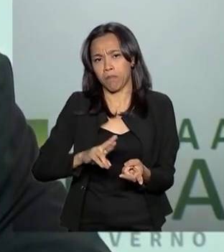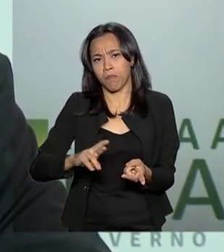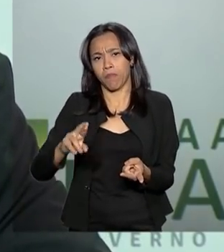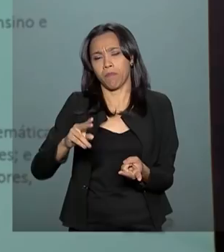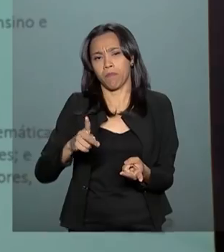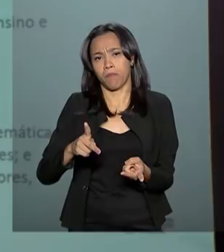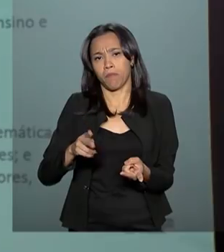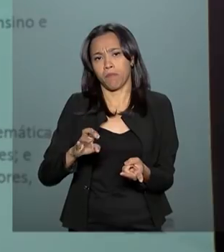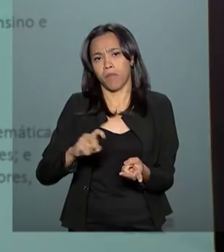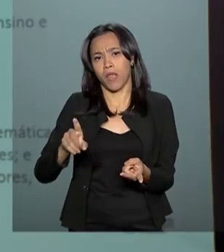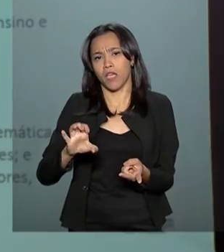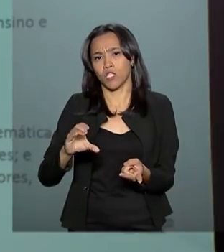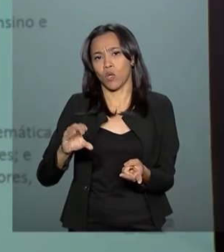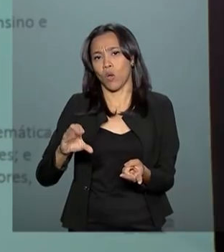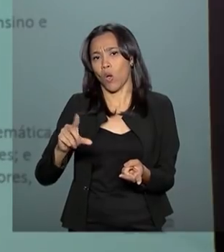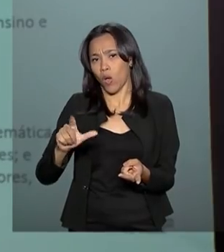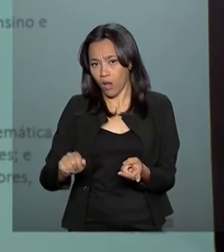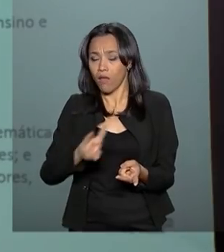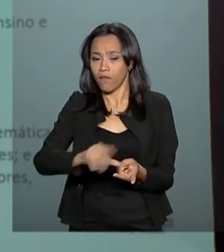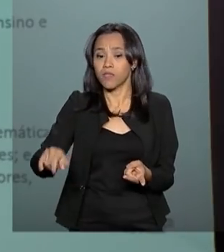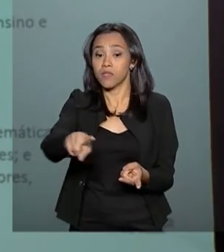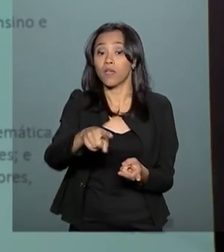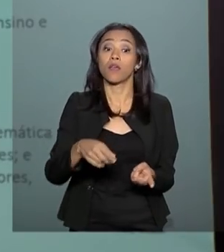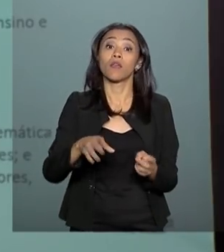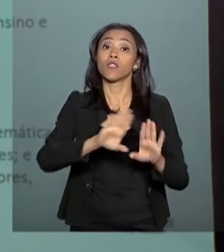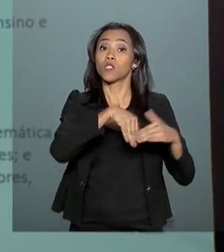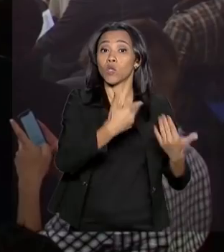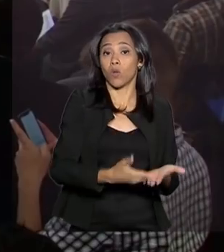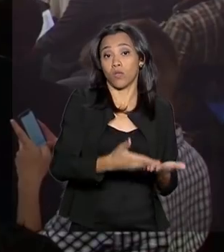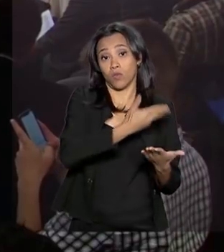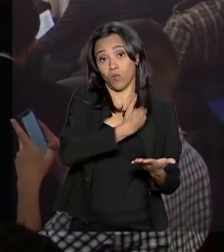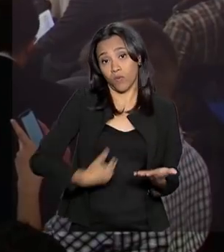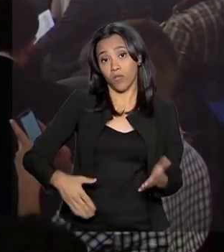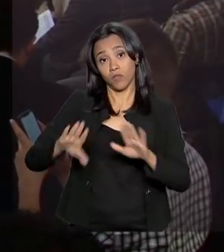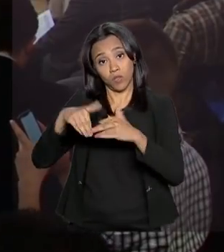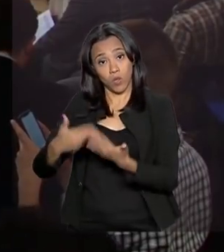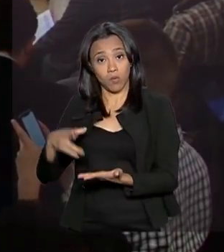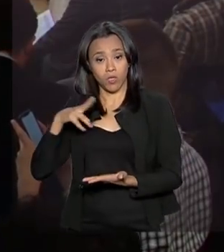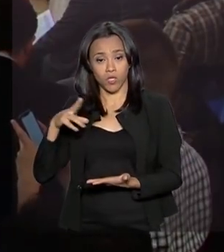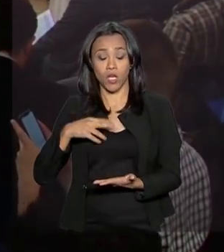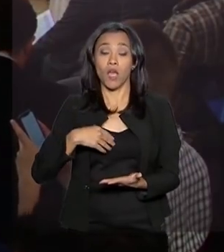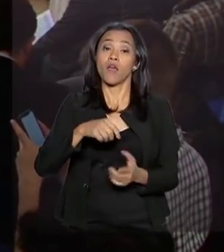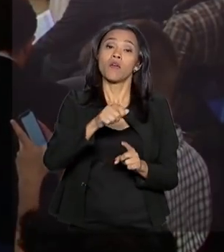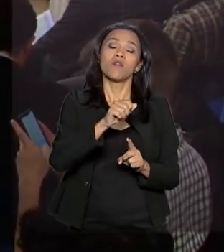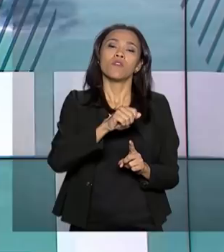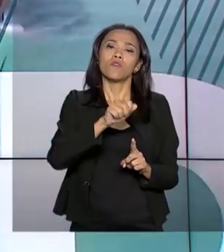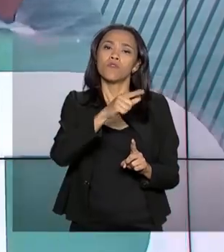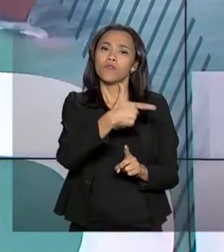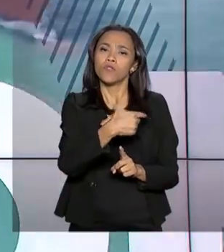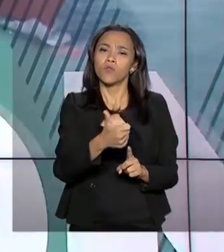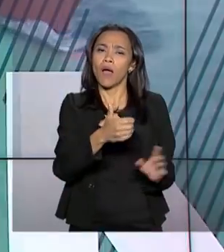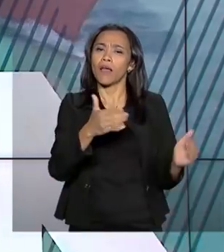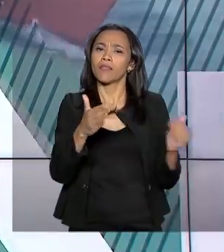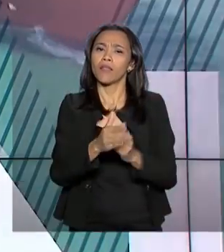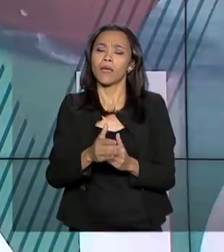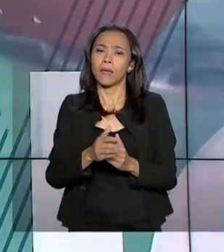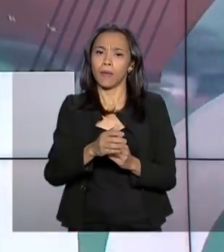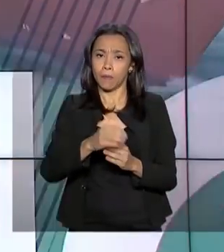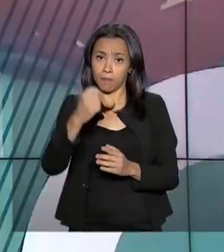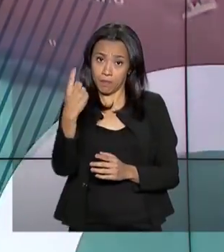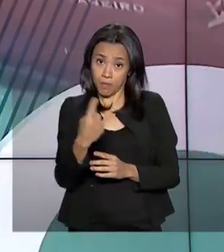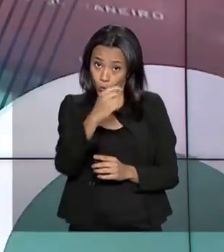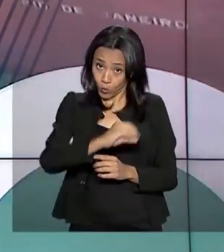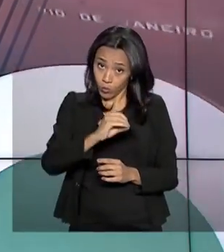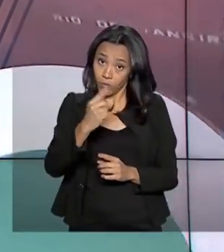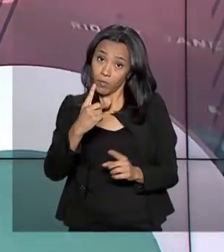O exame vai ser aplicado em escolas públicas e privadas de 21 de outubro a 1º de novembro. A avaliação envolverá